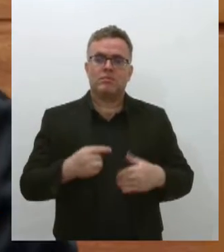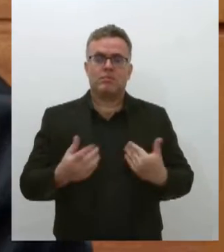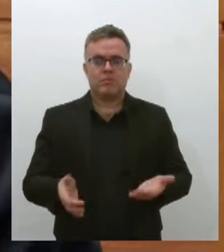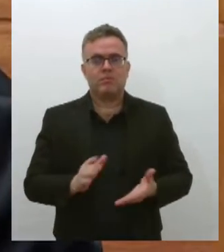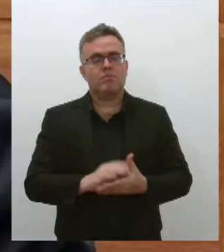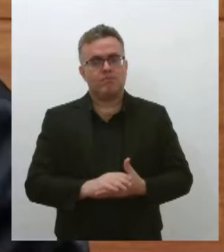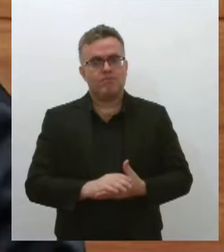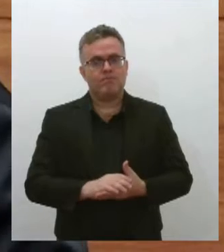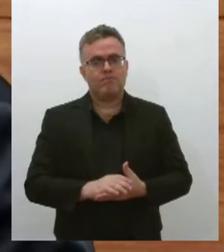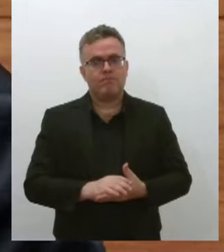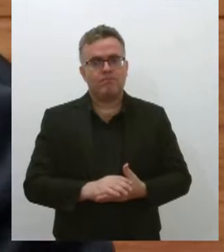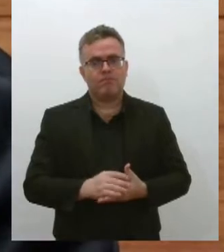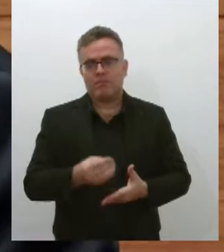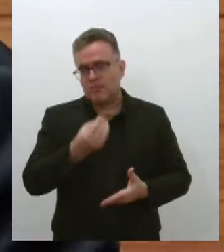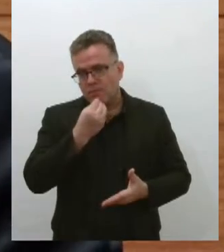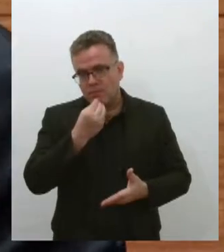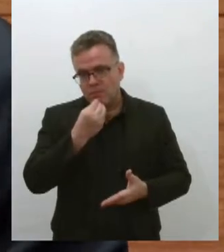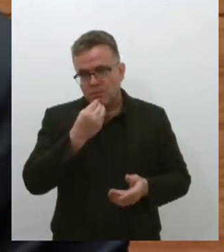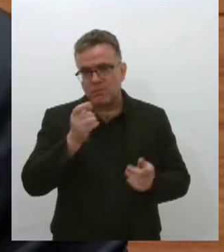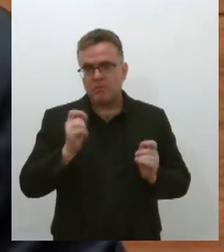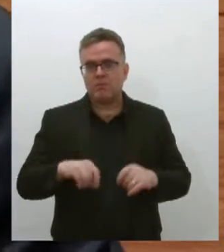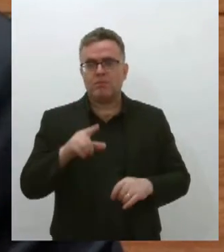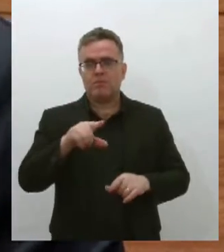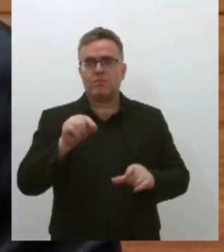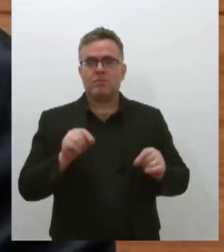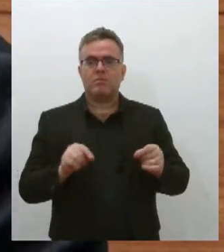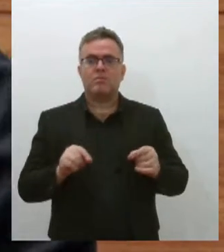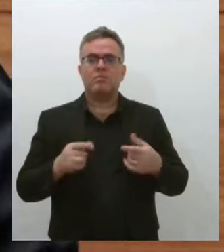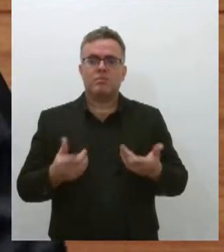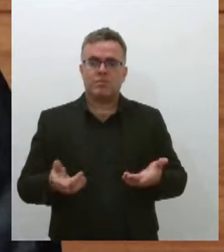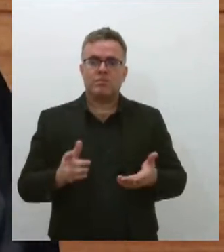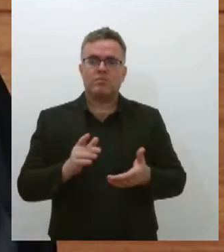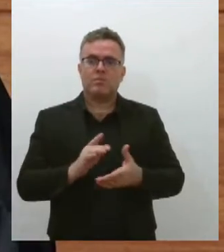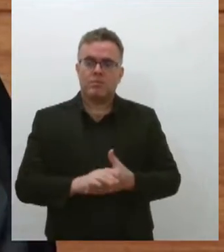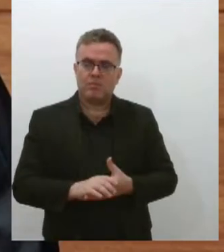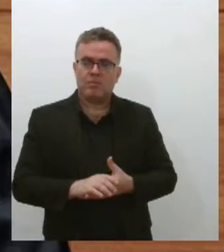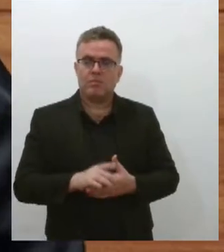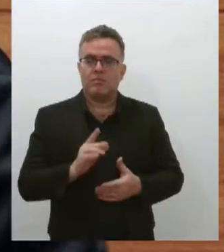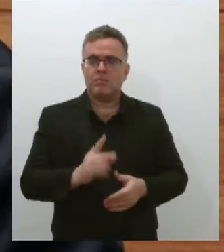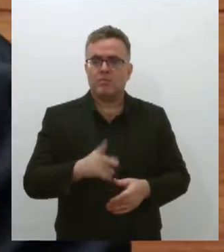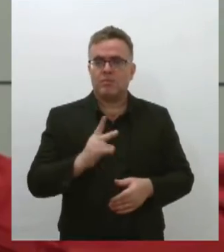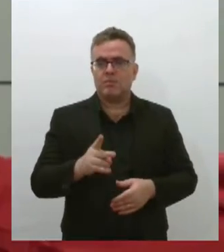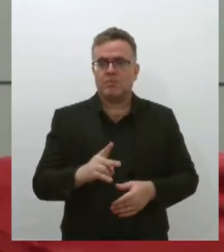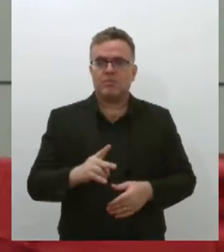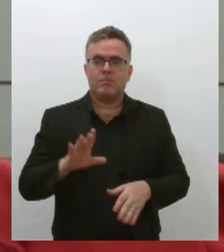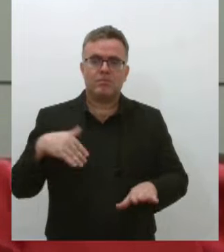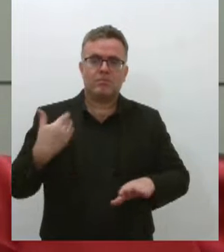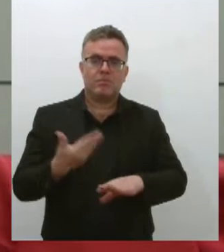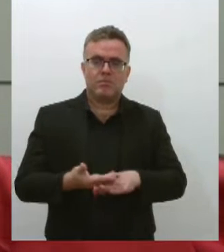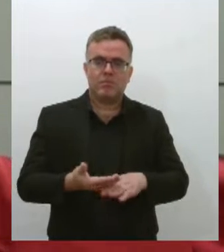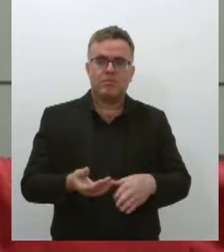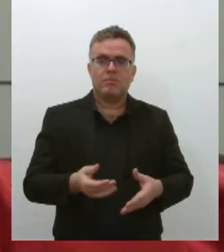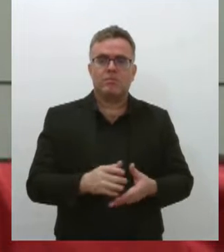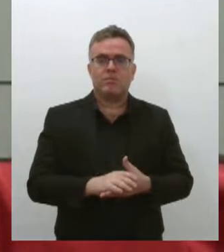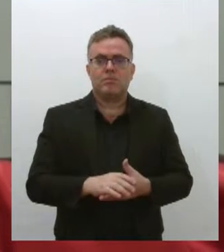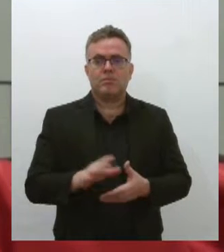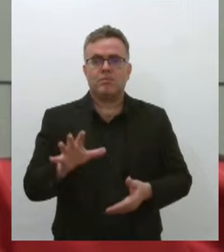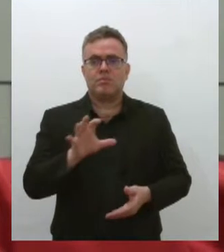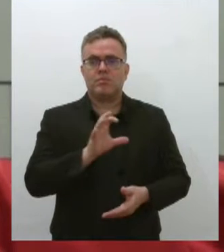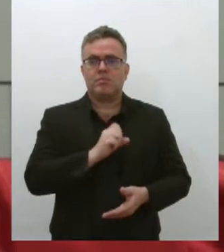e, por escolha, construir mais que uma carreira profissional. Foi amor à primeira vista,